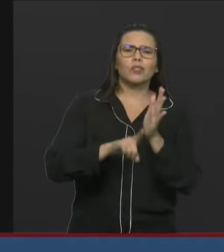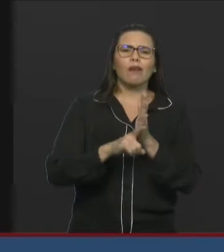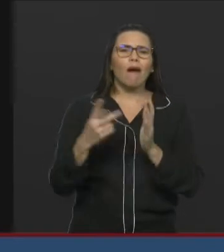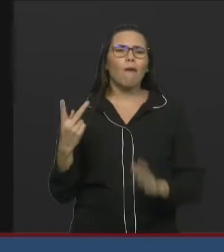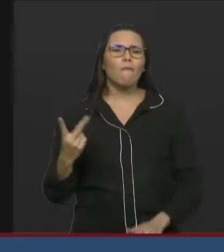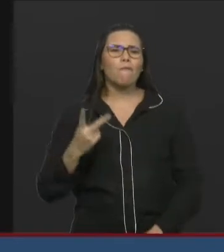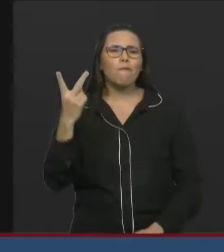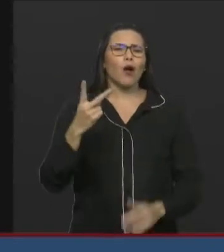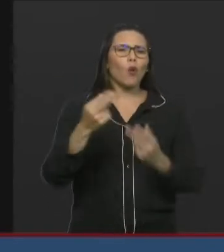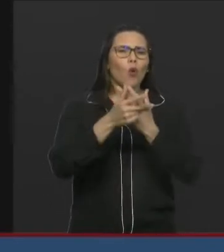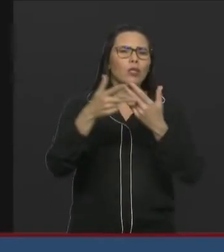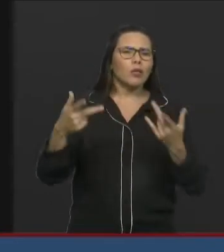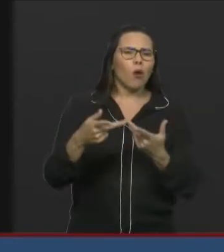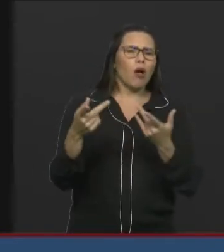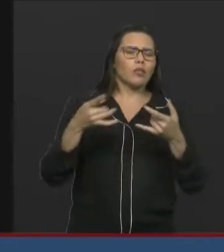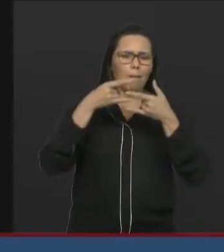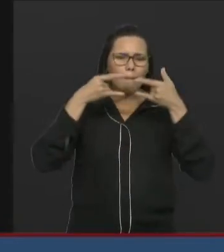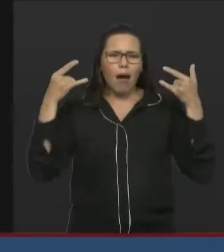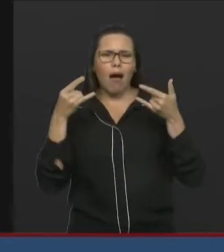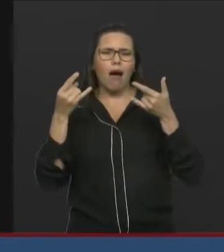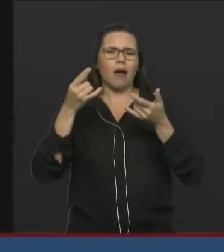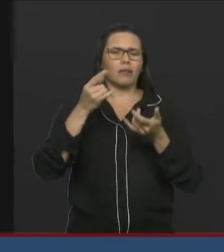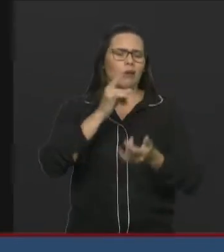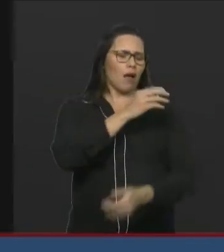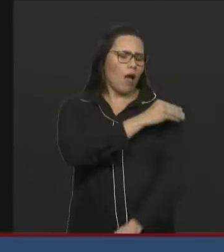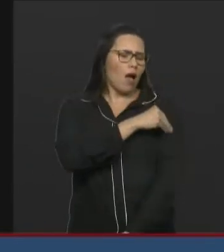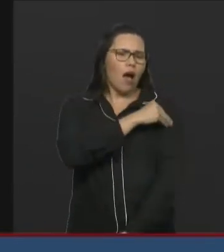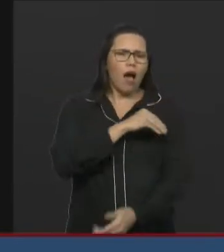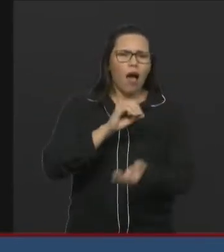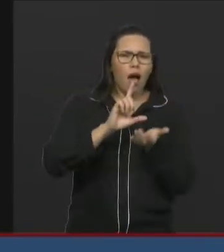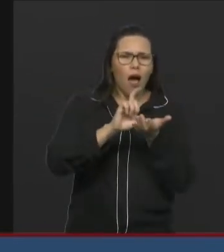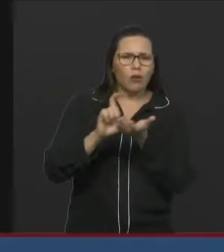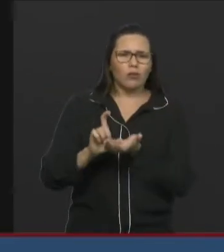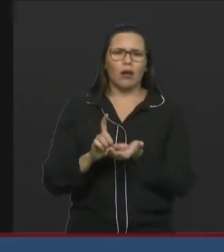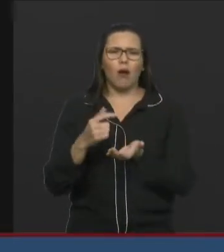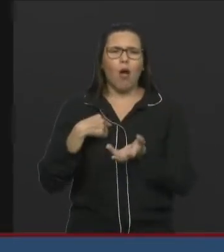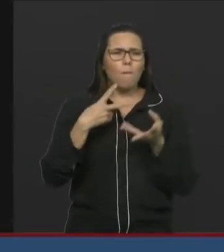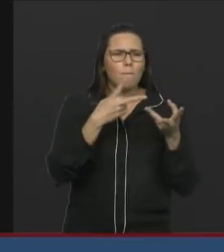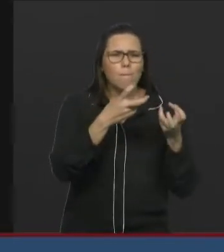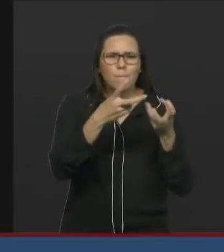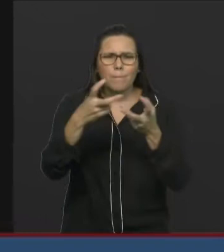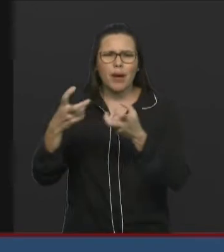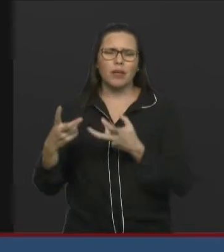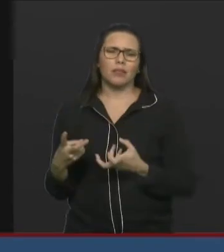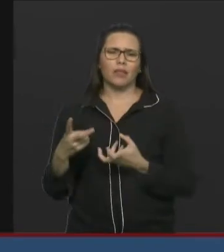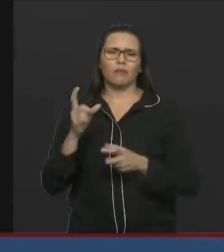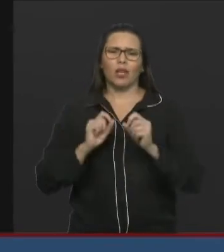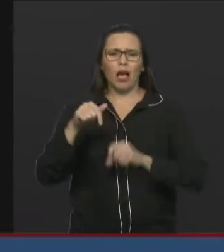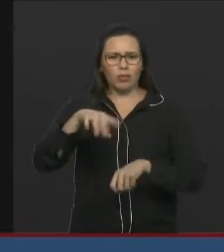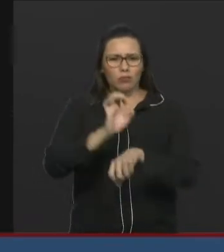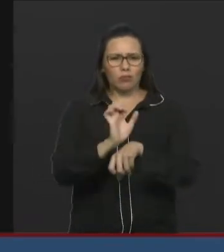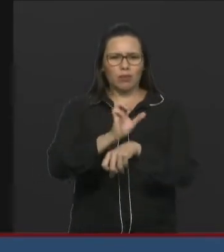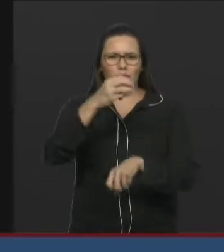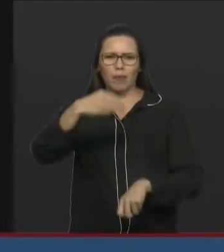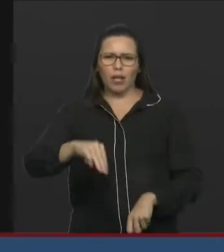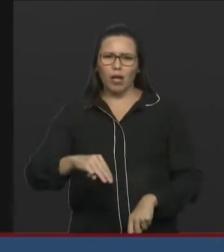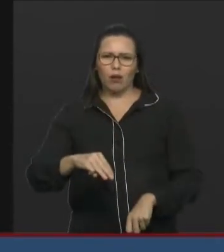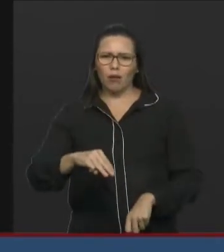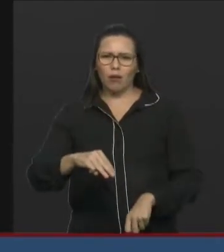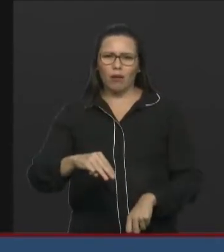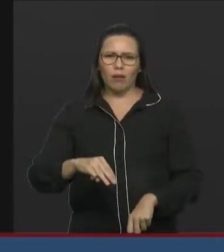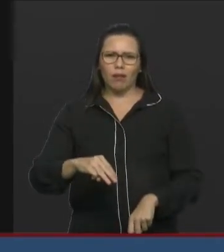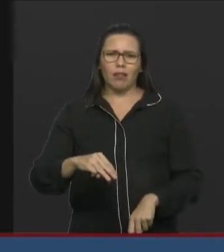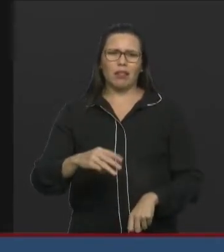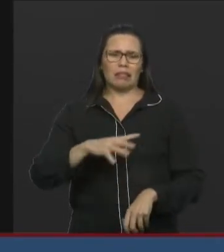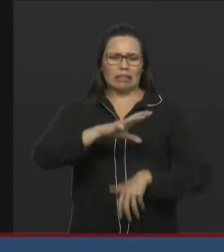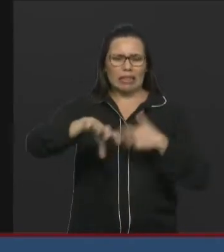consumidores, obviamente. A gente tem observado que isso não tem acontecido aqui no Maranhão, em período de crise,